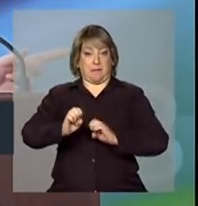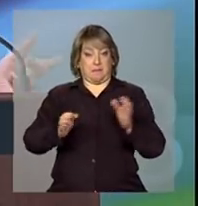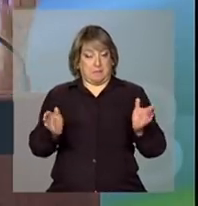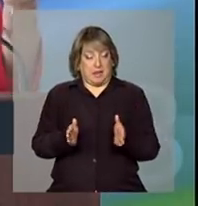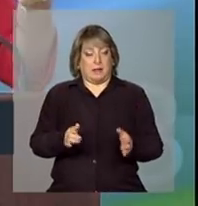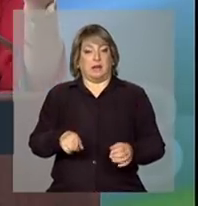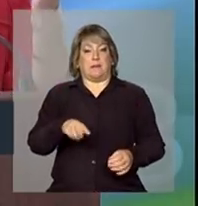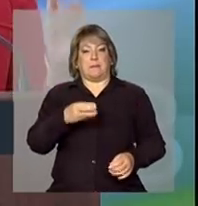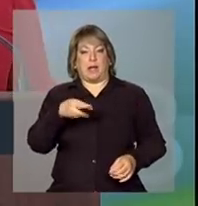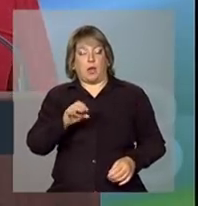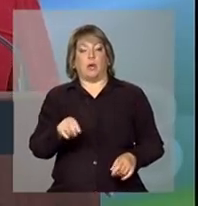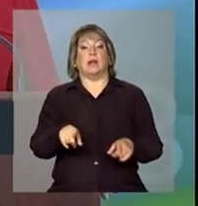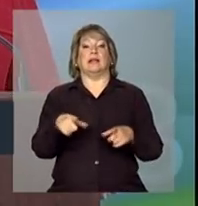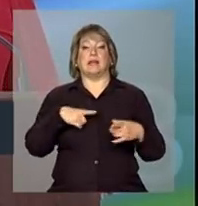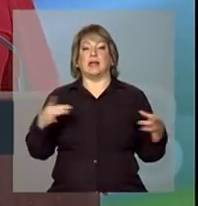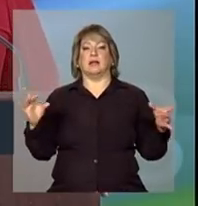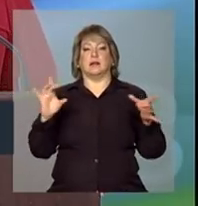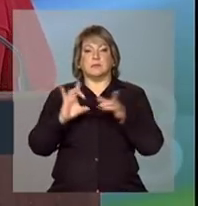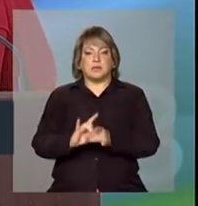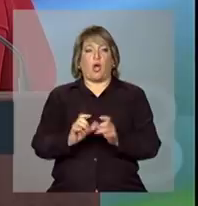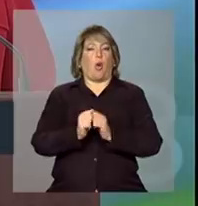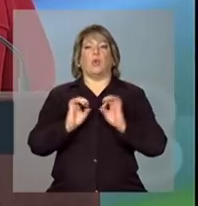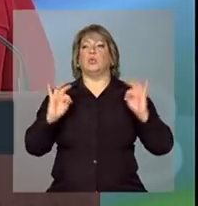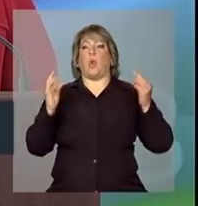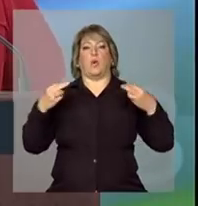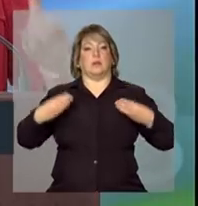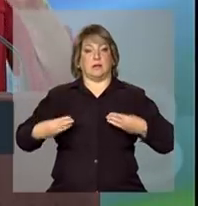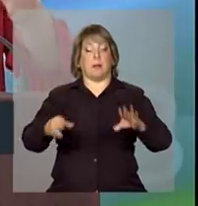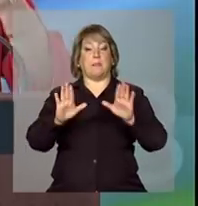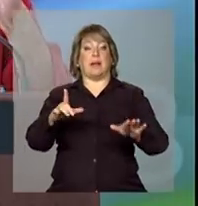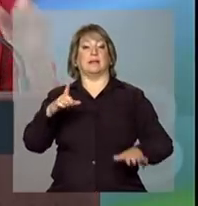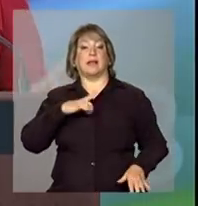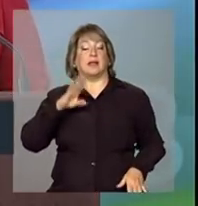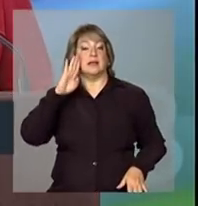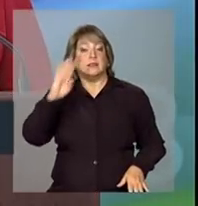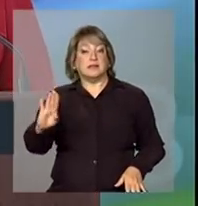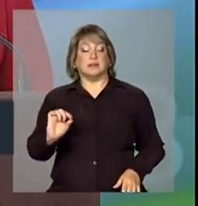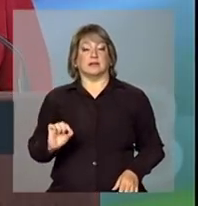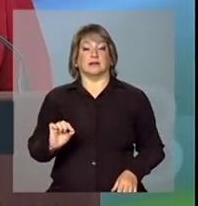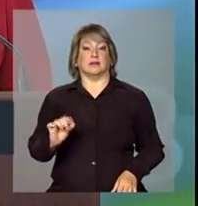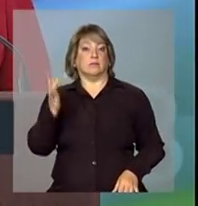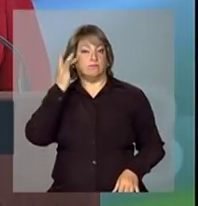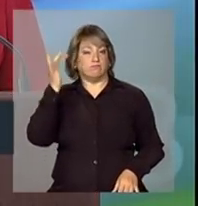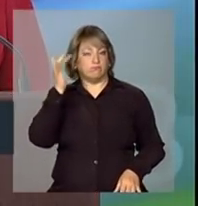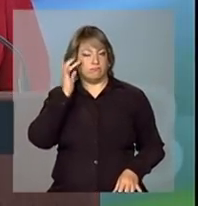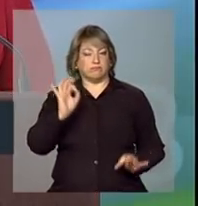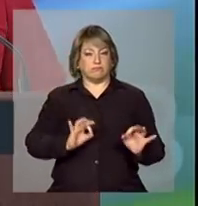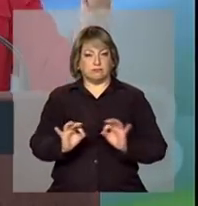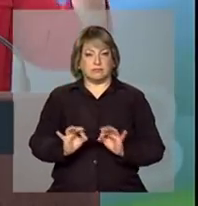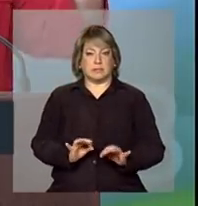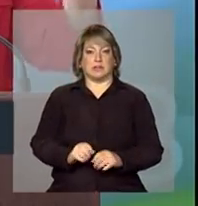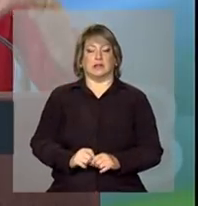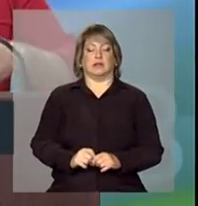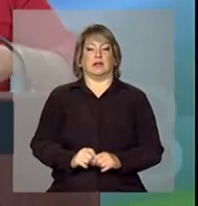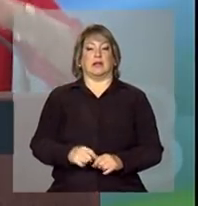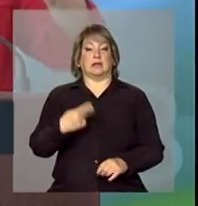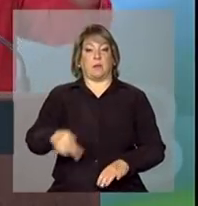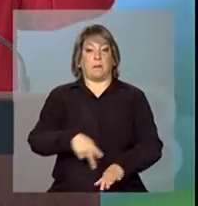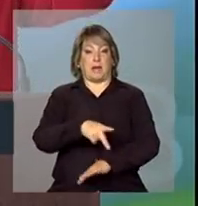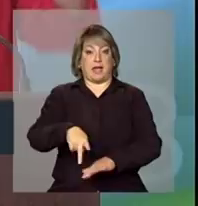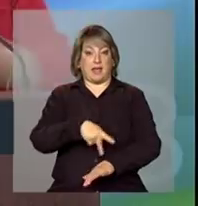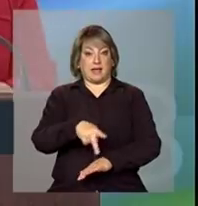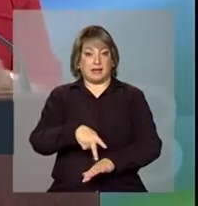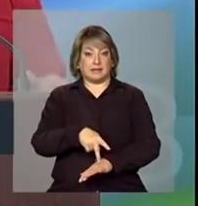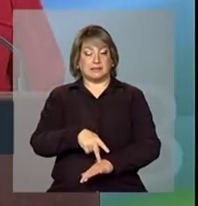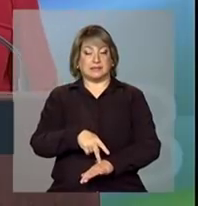todos os ministérios, como ele disse, mas têm, sobretudo, uma questão estratégica para o país no quadro